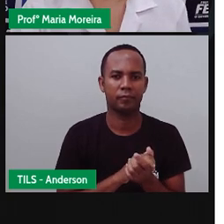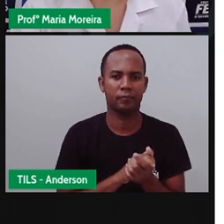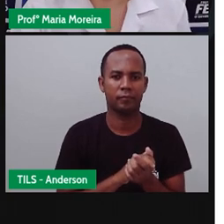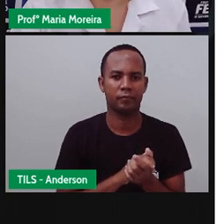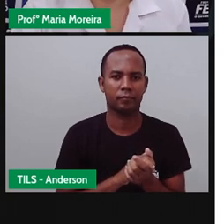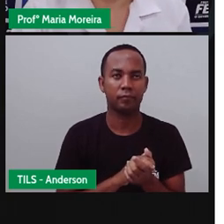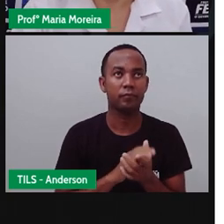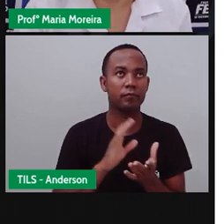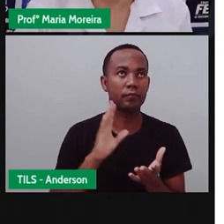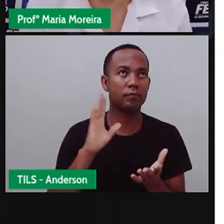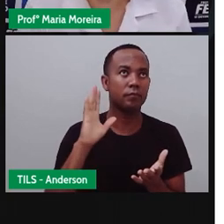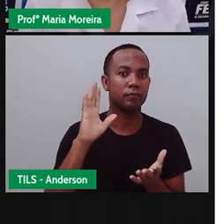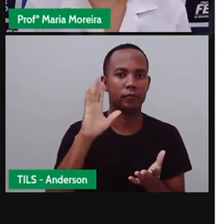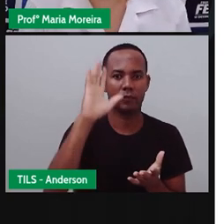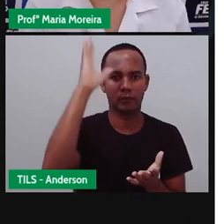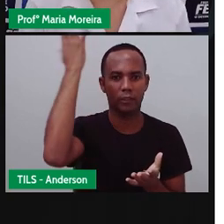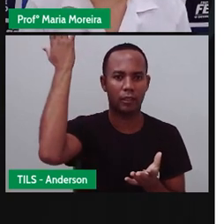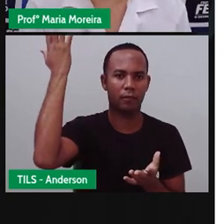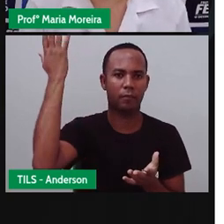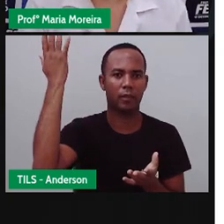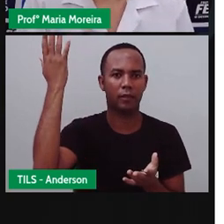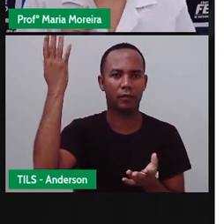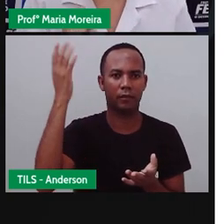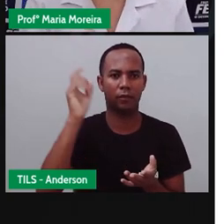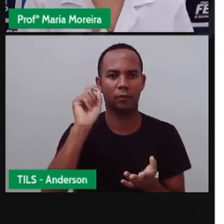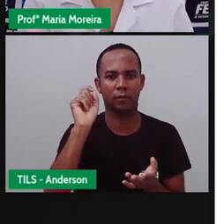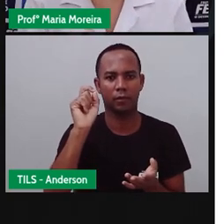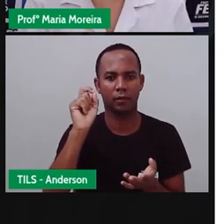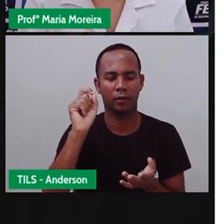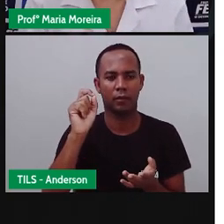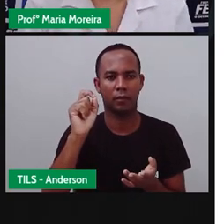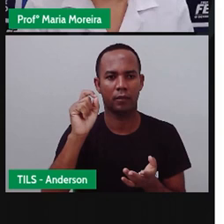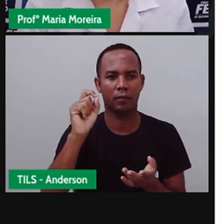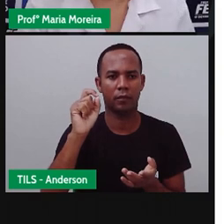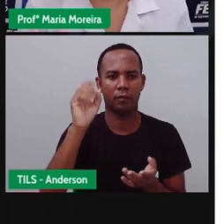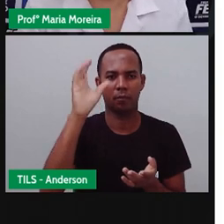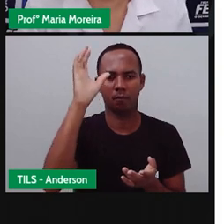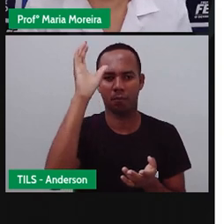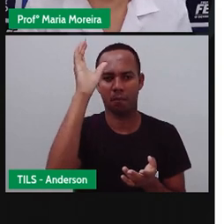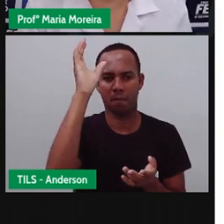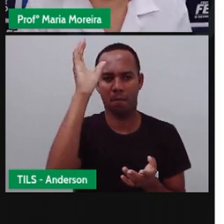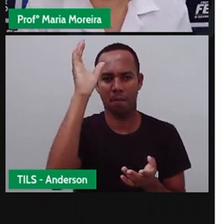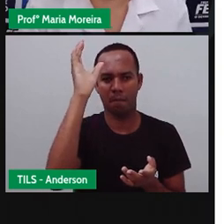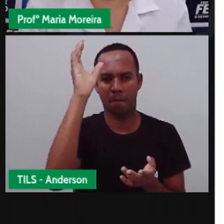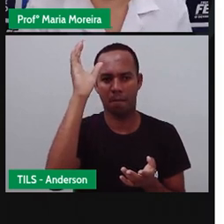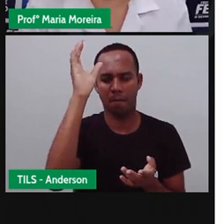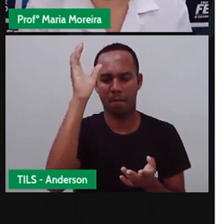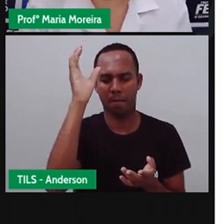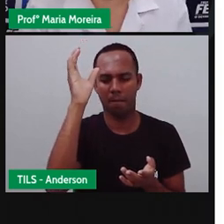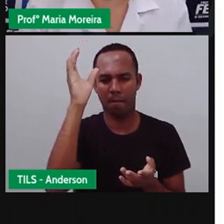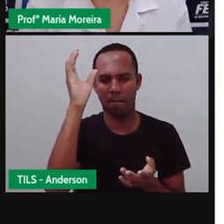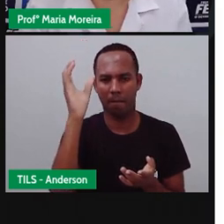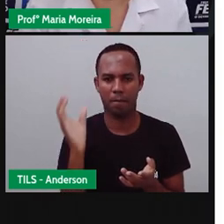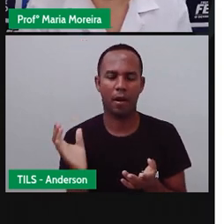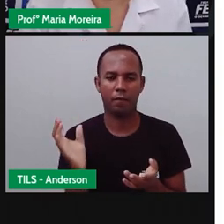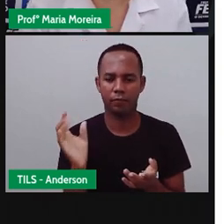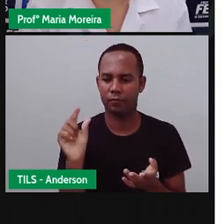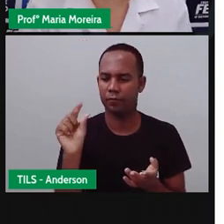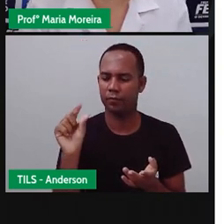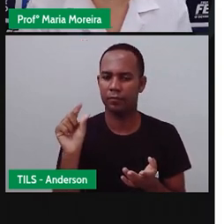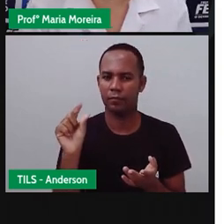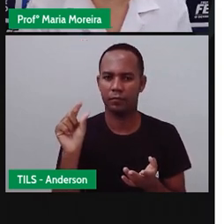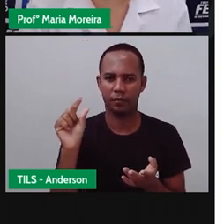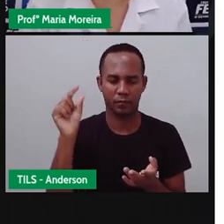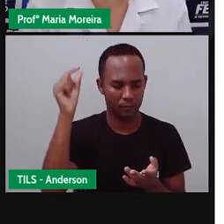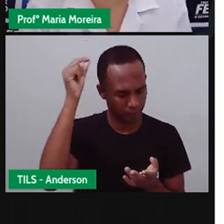De repente, no melhor da festa, plaf-te, uma jabuticaba cai do gado e